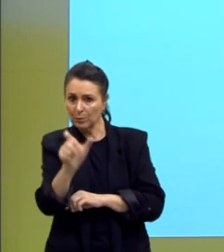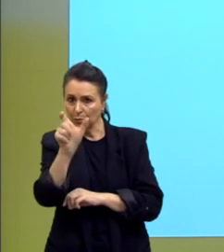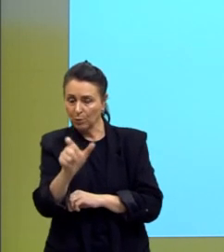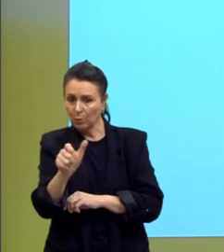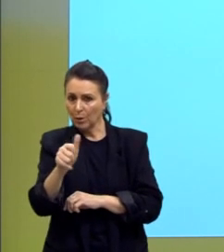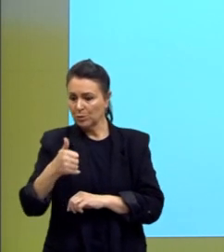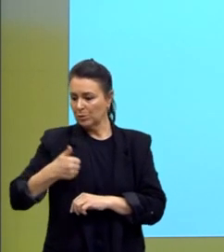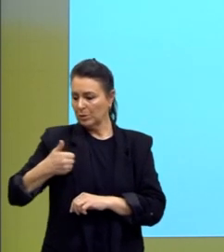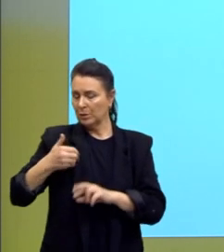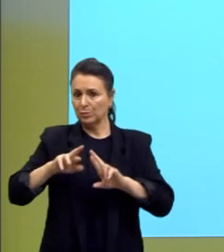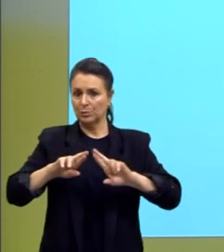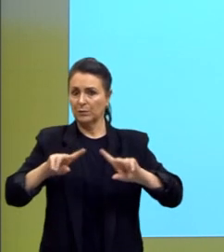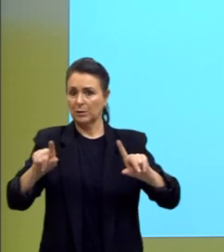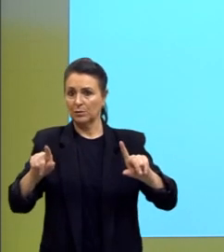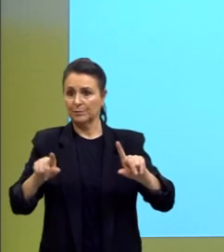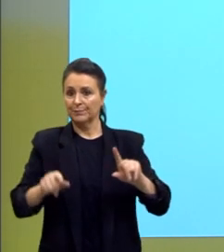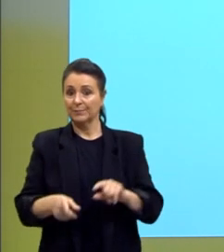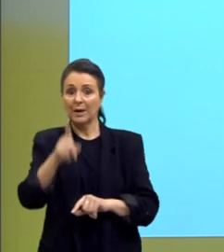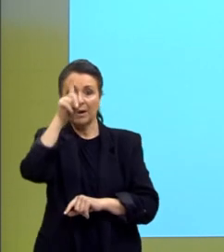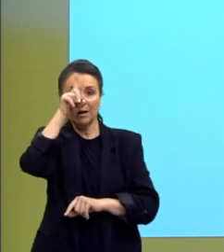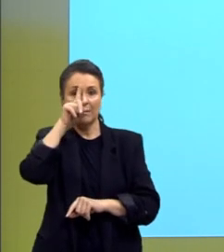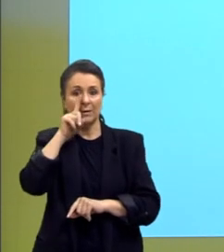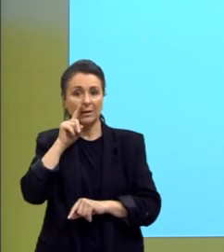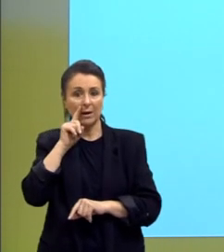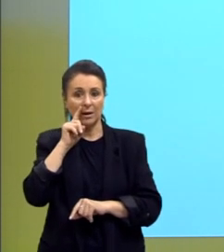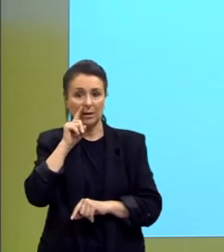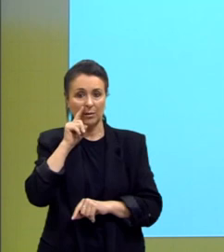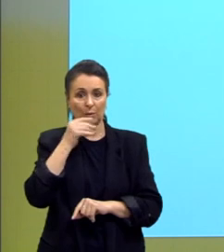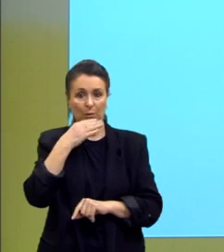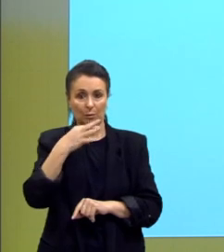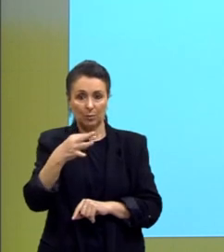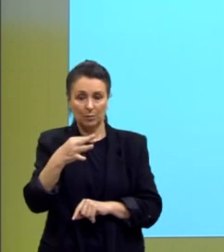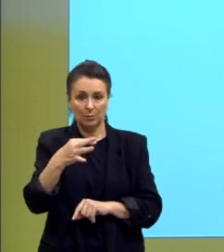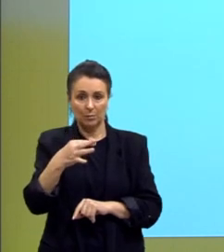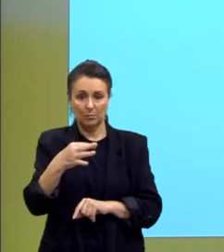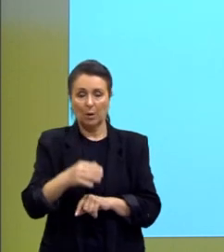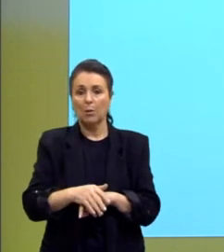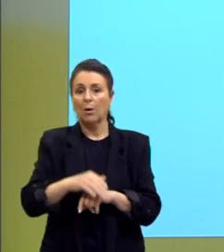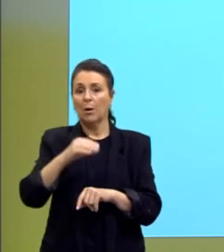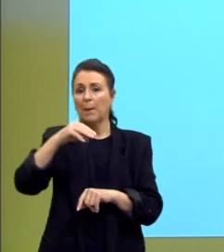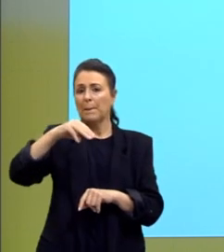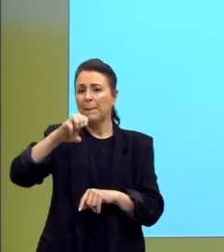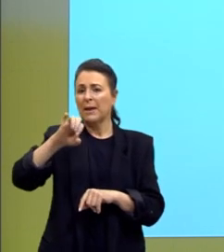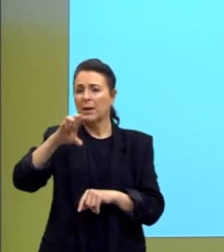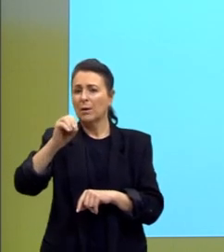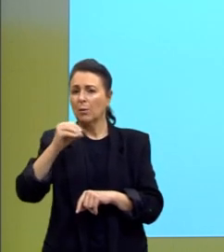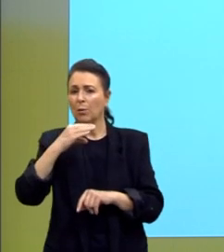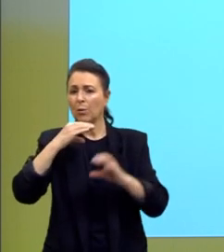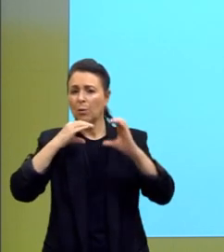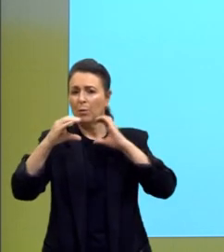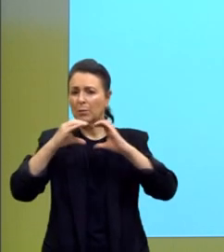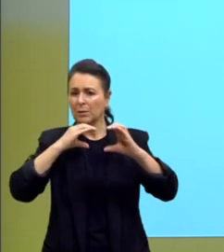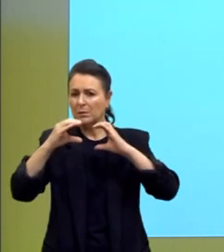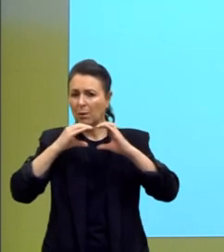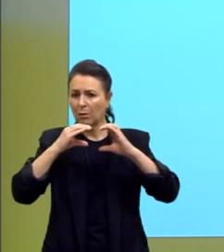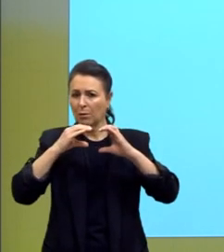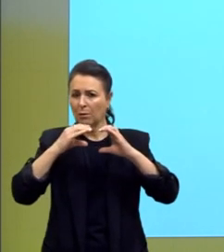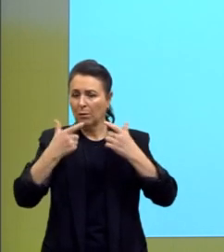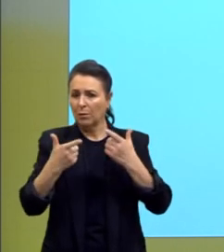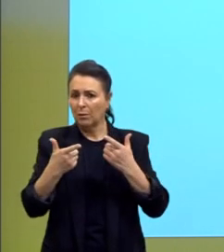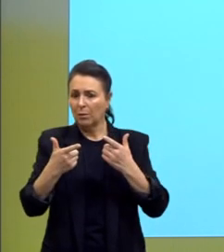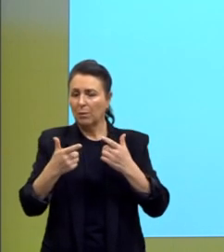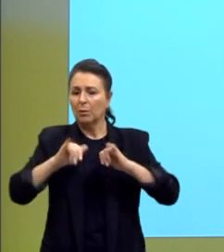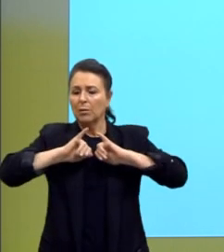Aí, eu destaquei aqui em amarelo meios de comunicação, publicidade e faltou aqui